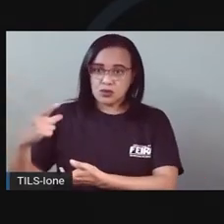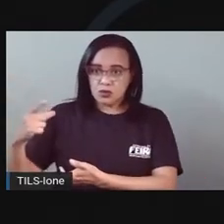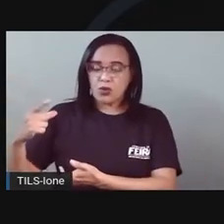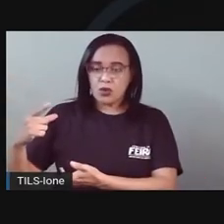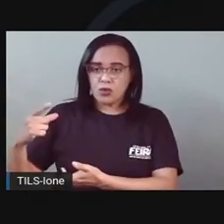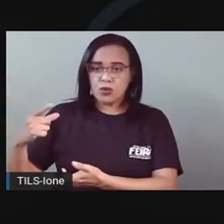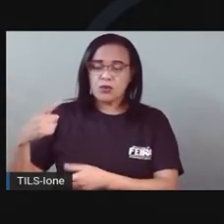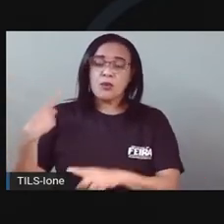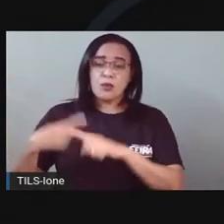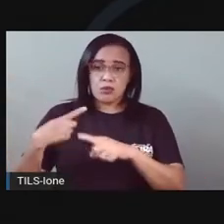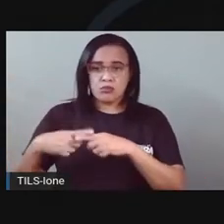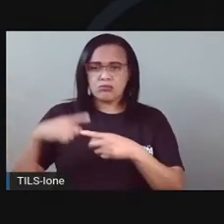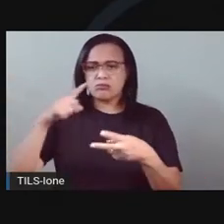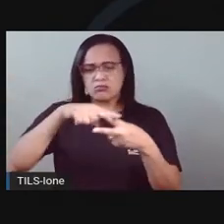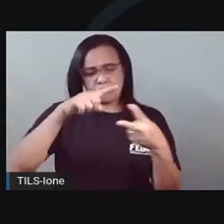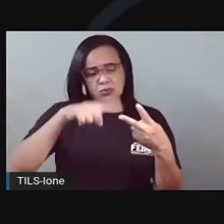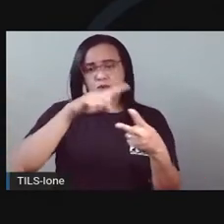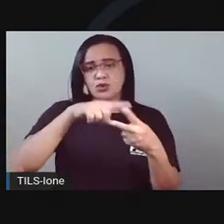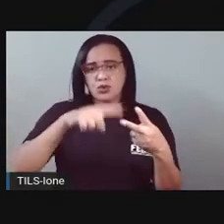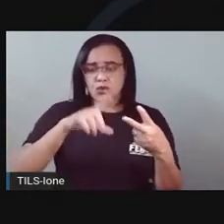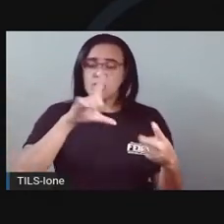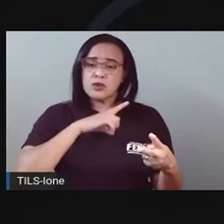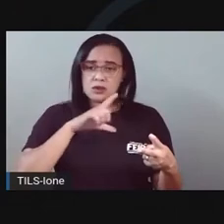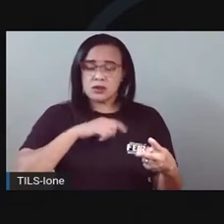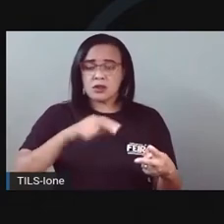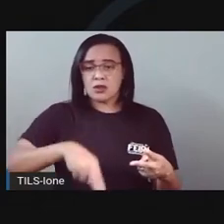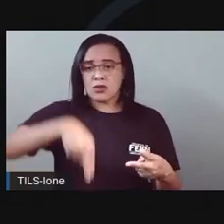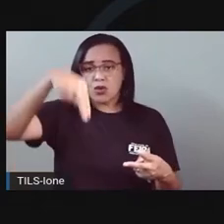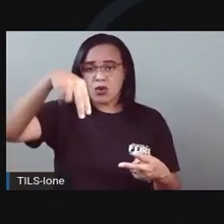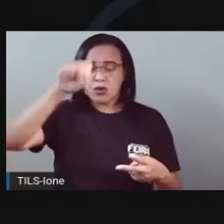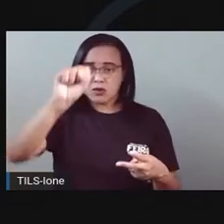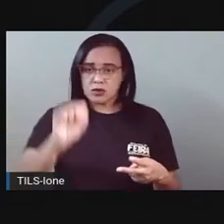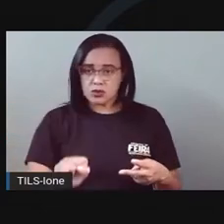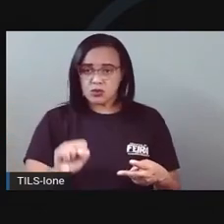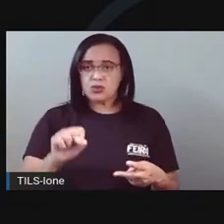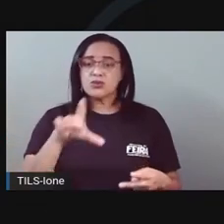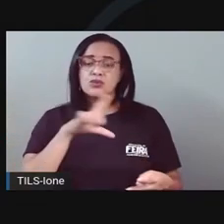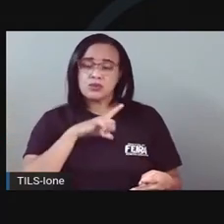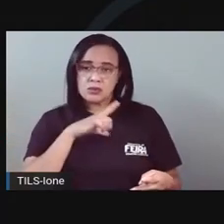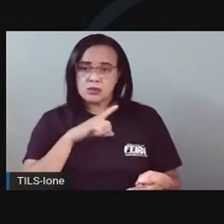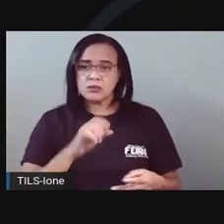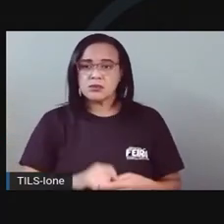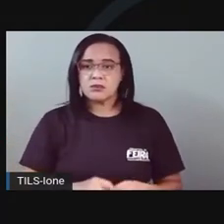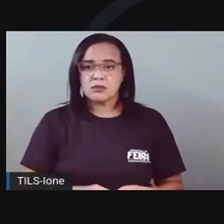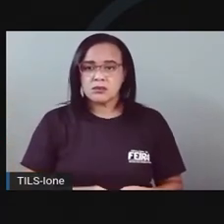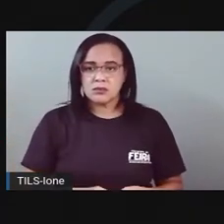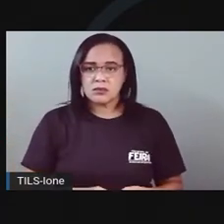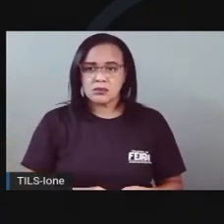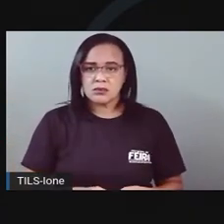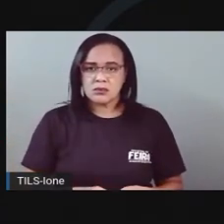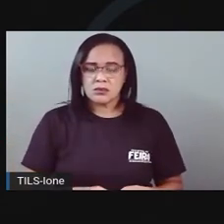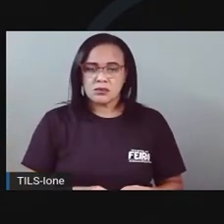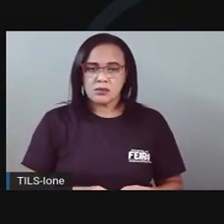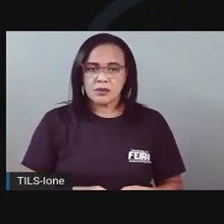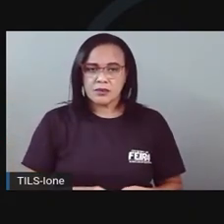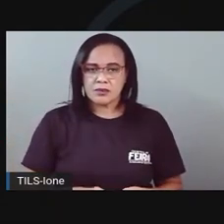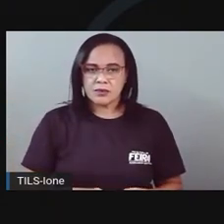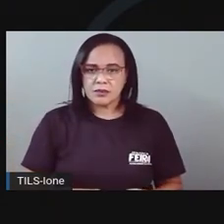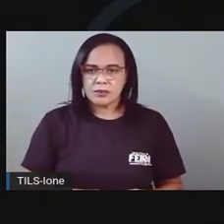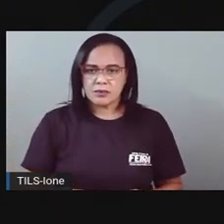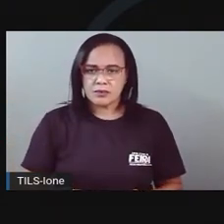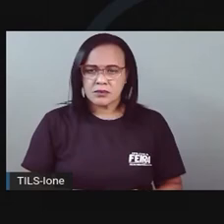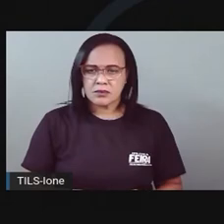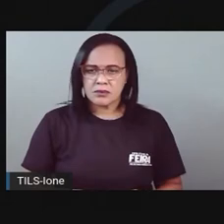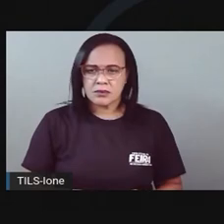hemisférios. No hemisfério norte e sul, e por uma linha imaginada chamada linha do Cadu. Além disso,